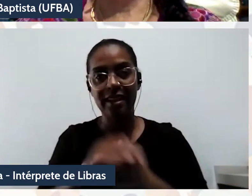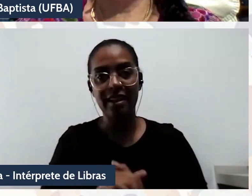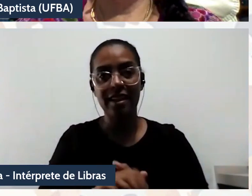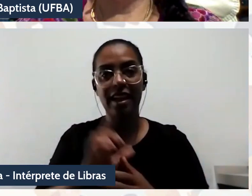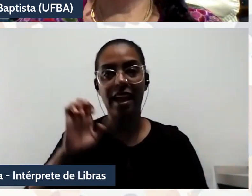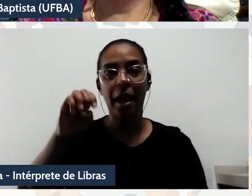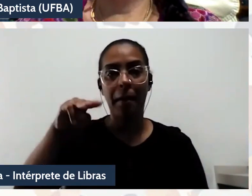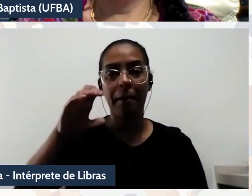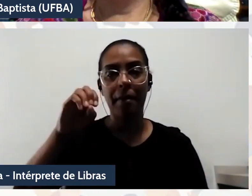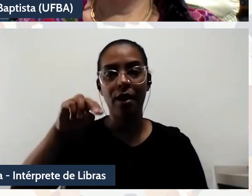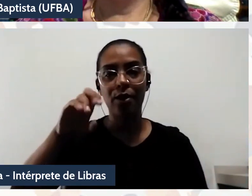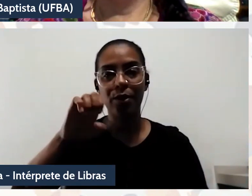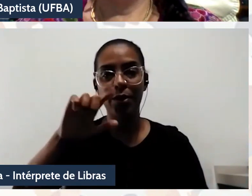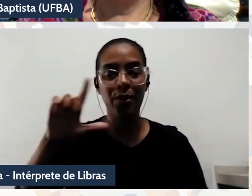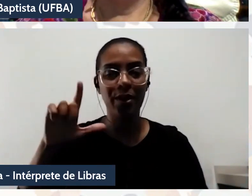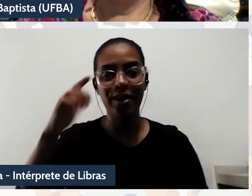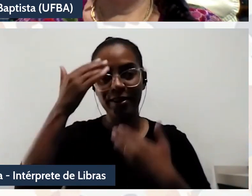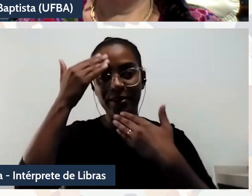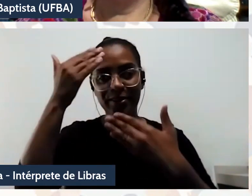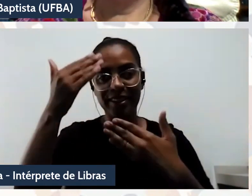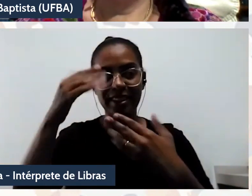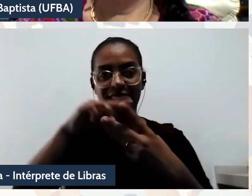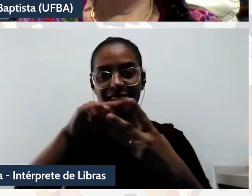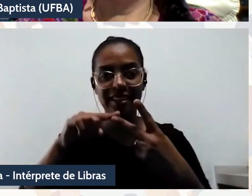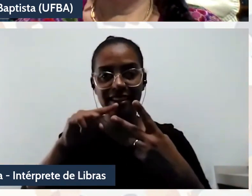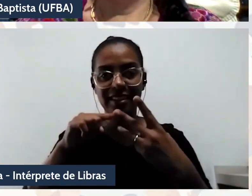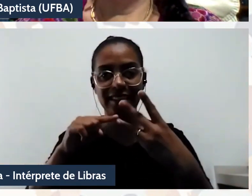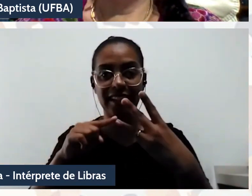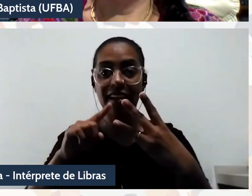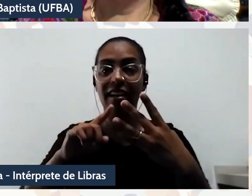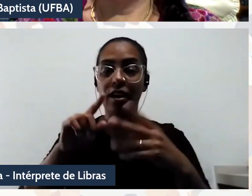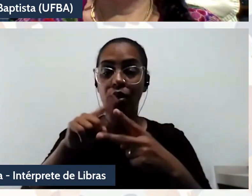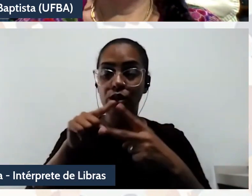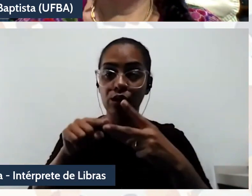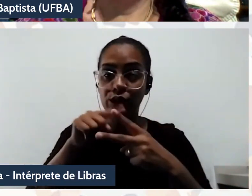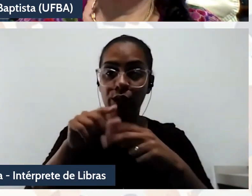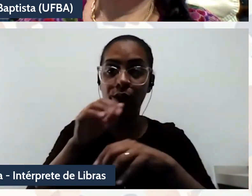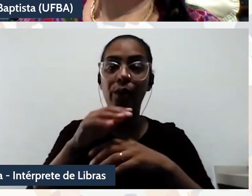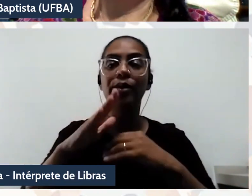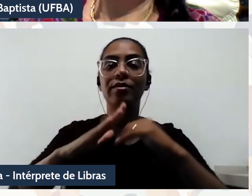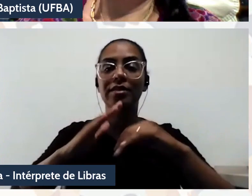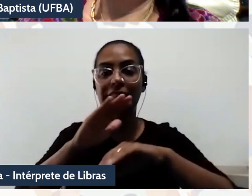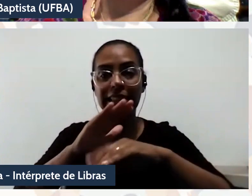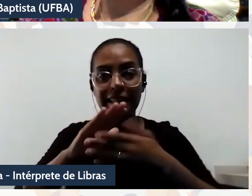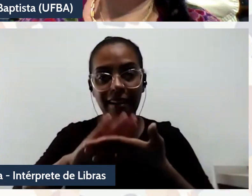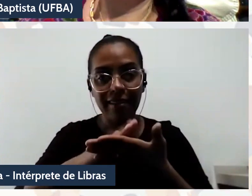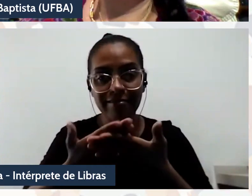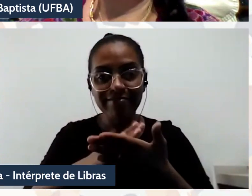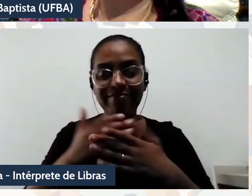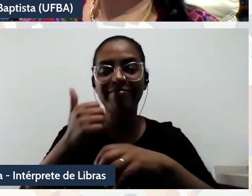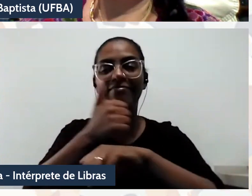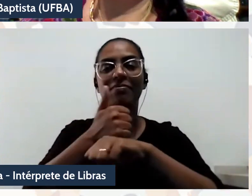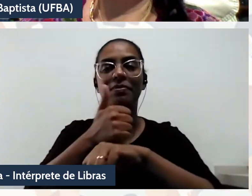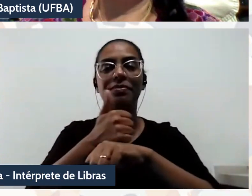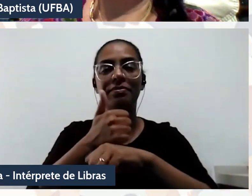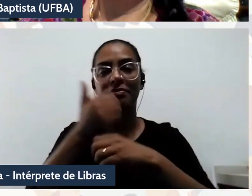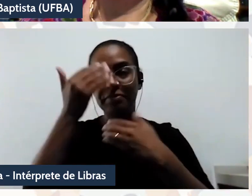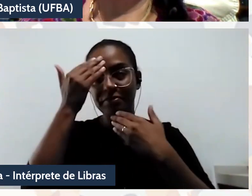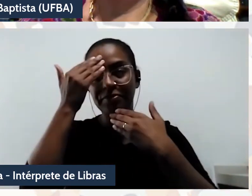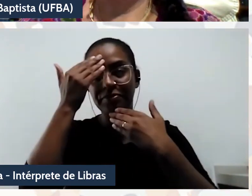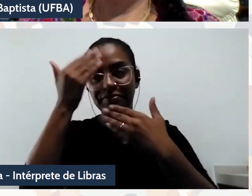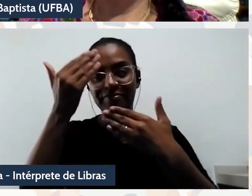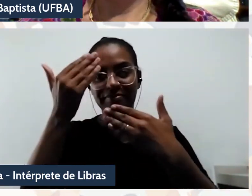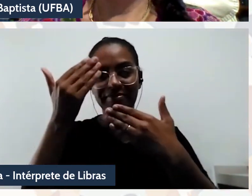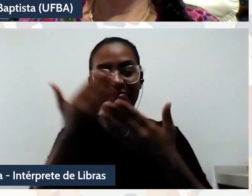obrigada. Letícia, Jonathan, muito obrigada. Sara, muito obrigada. Foi uma mesa muito